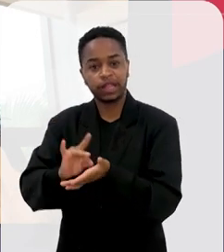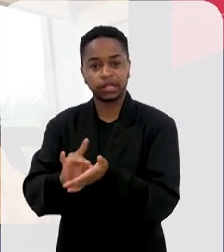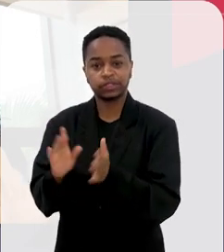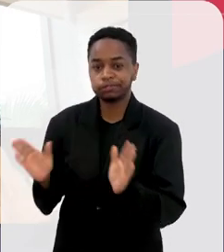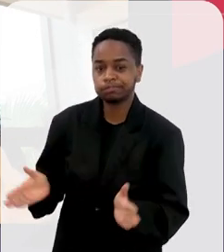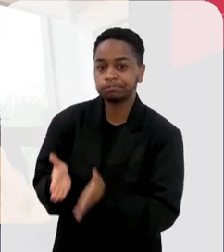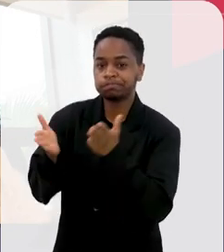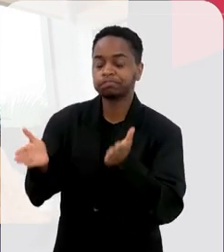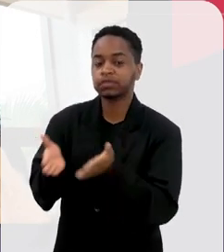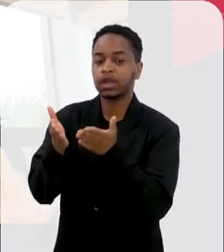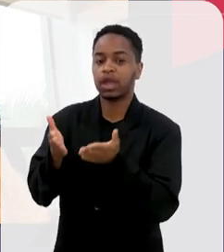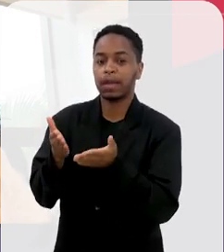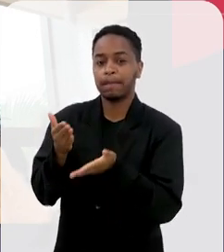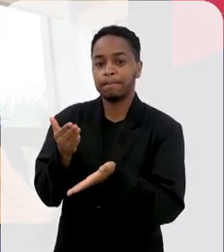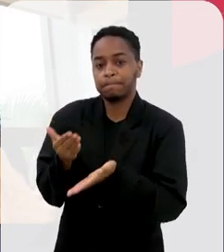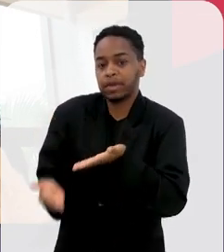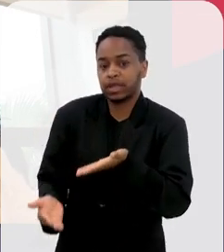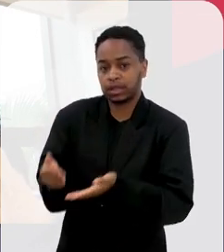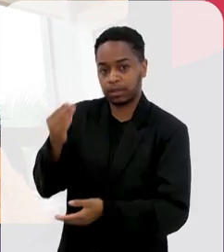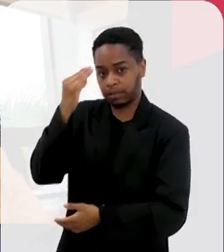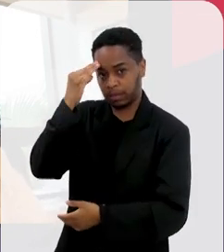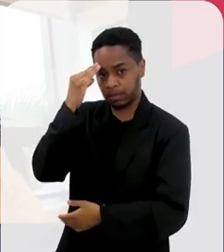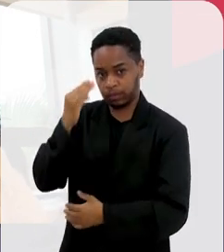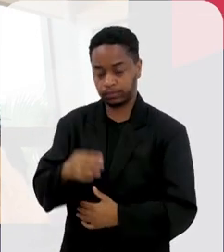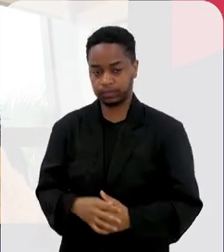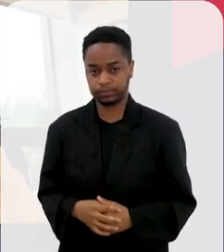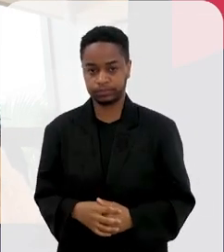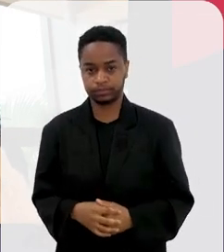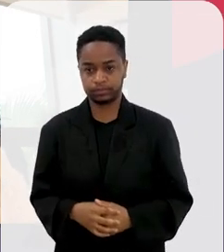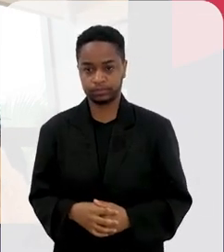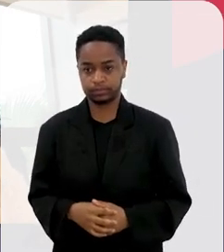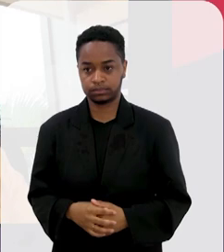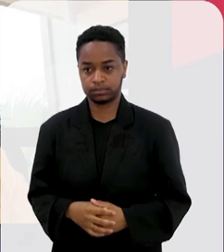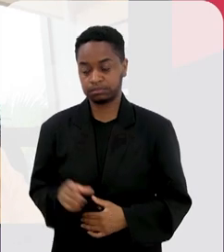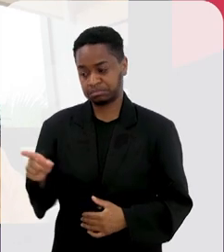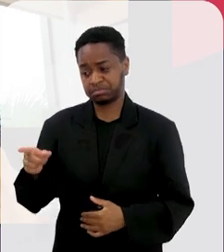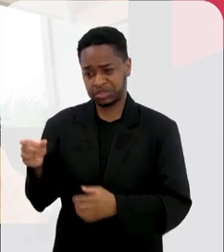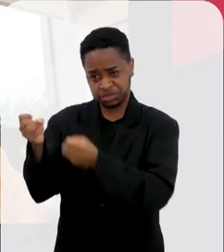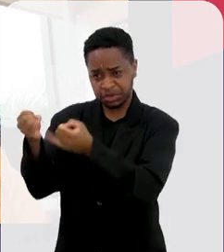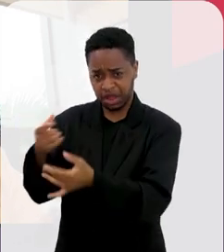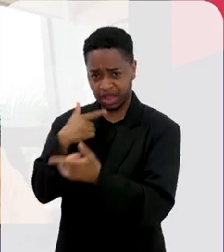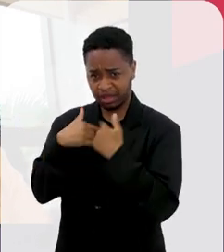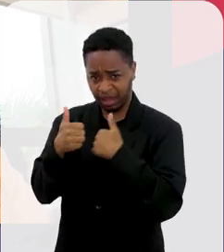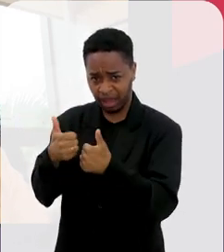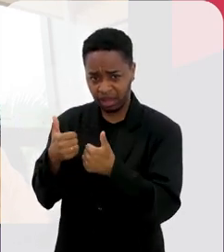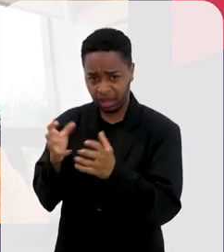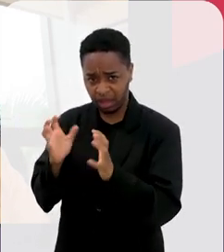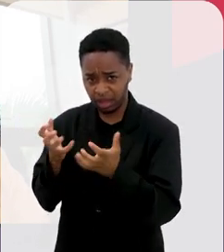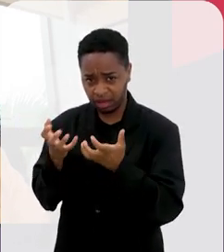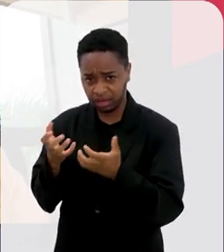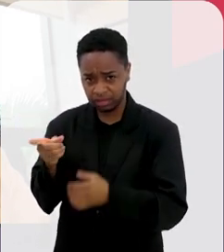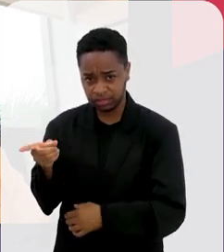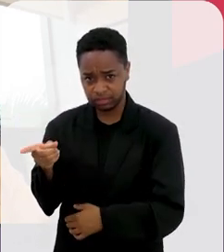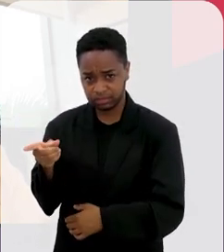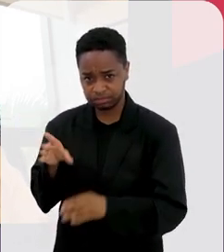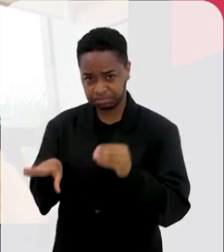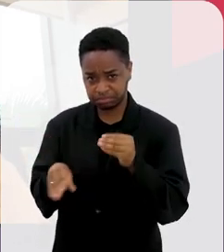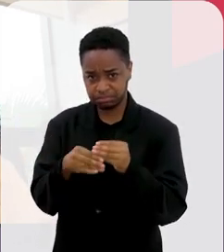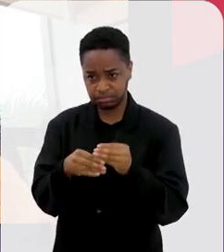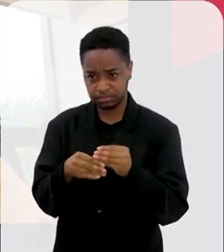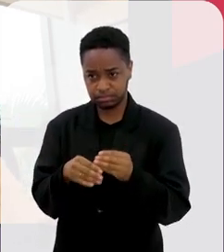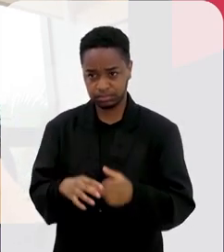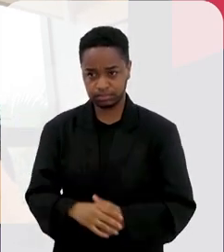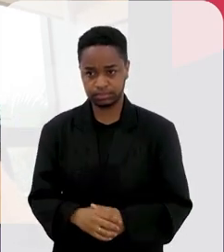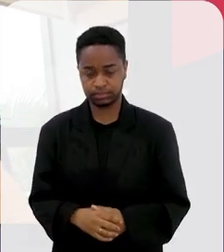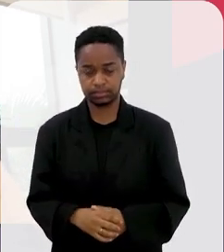predisposição ao desenvolvimento dessas alterações de memória. Não sei se a Sonisa quer explicar essa parte. Sonisa,